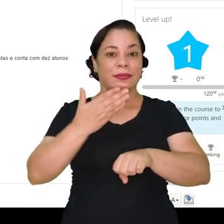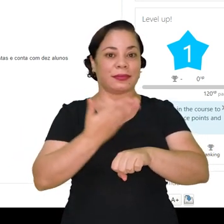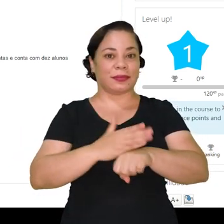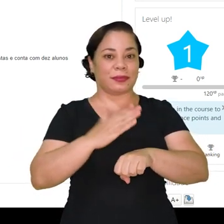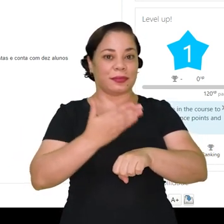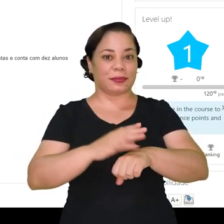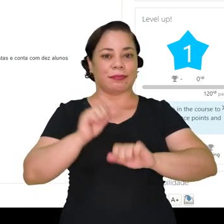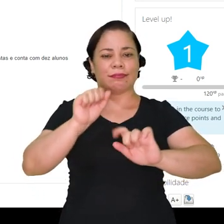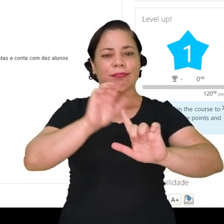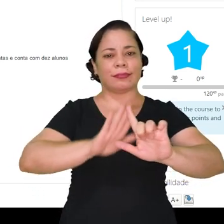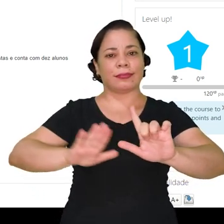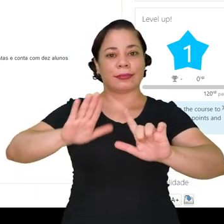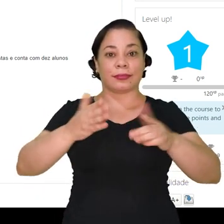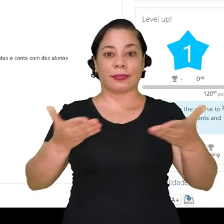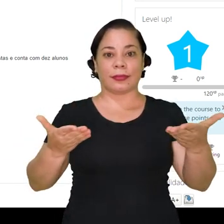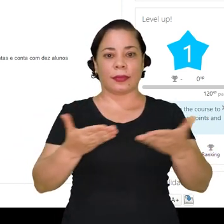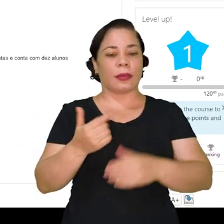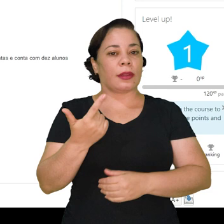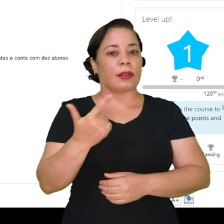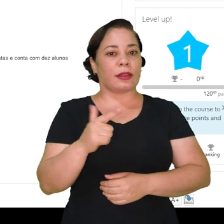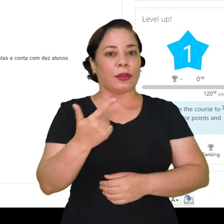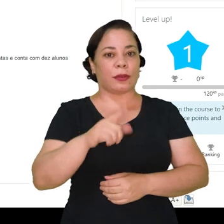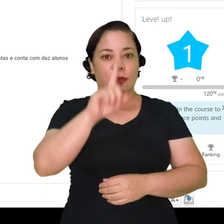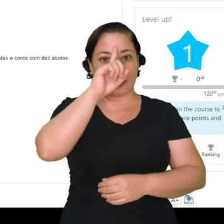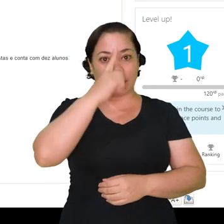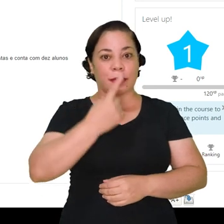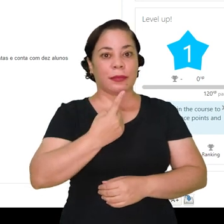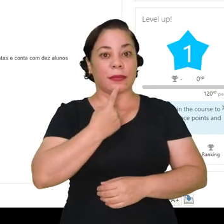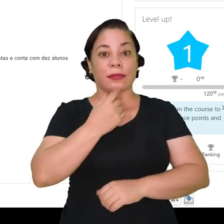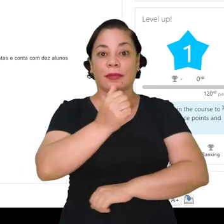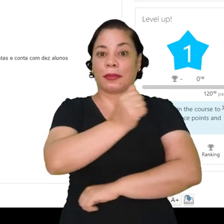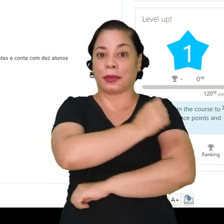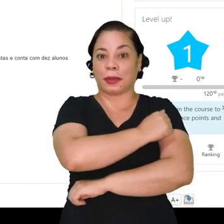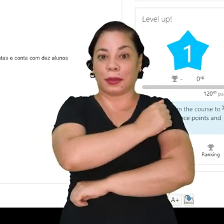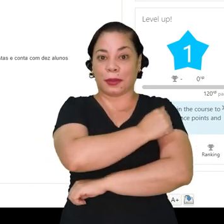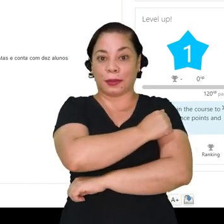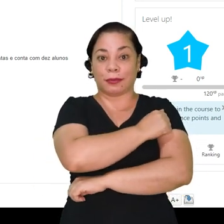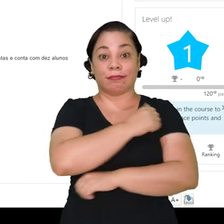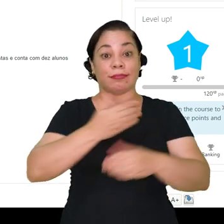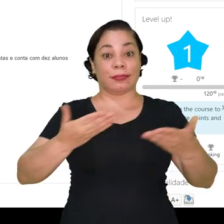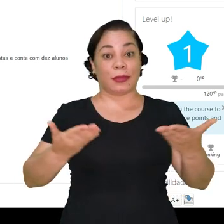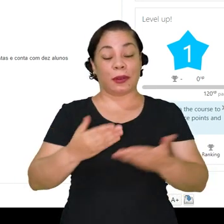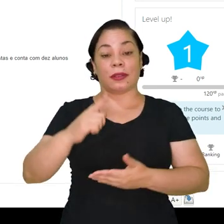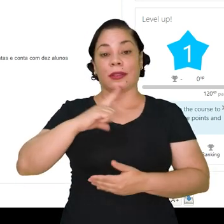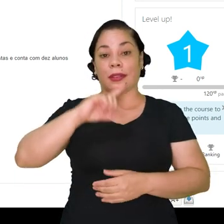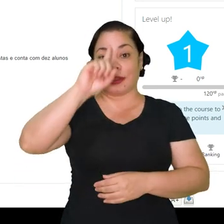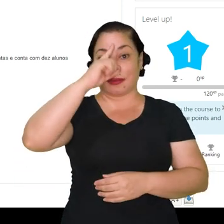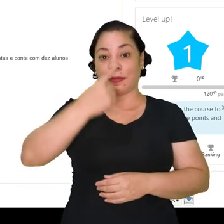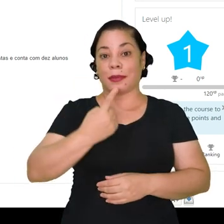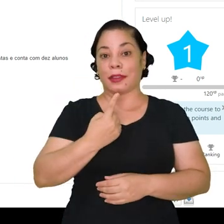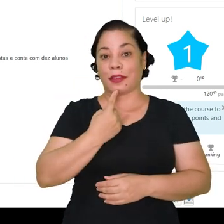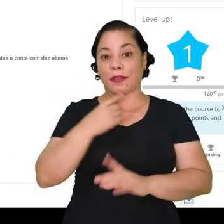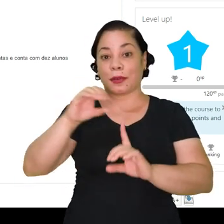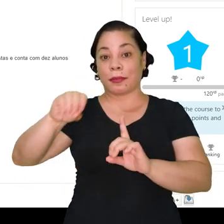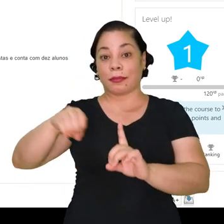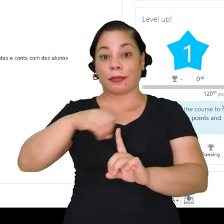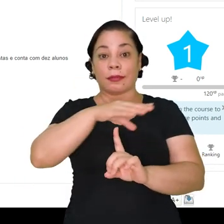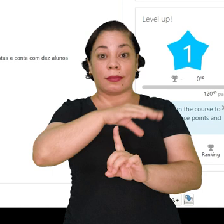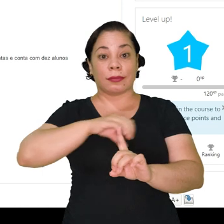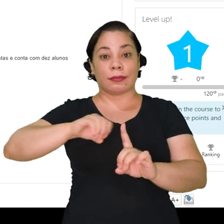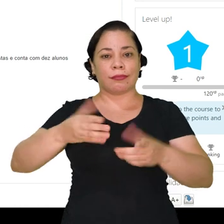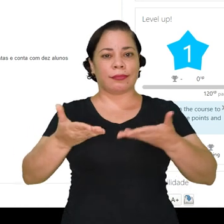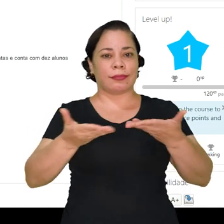Prática. Nessa sala, você não tem mais o perfil de aluno. Aqui você tem o perfil de